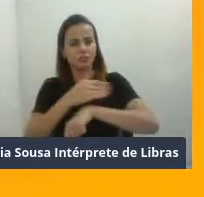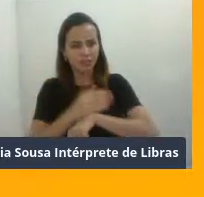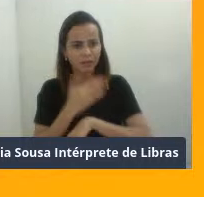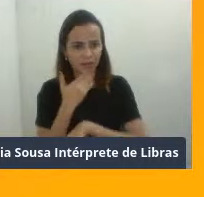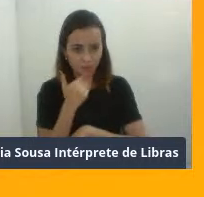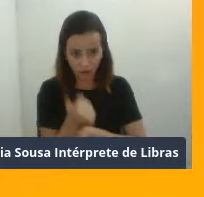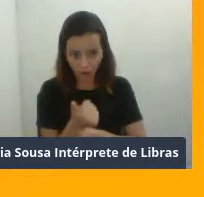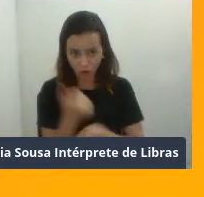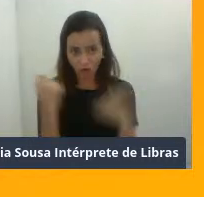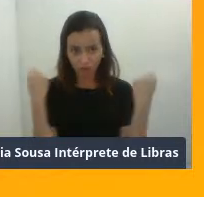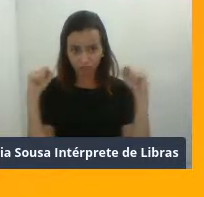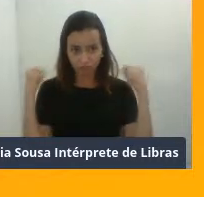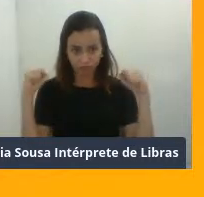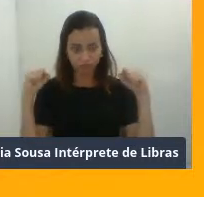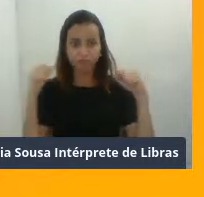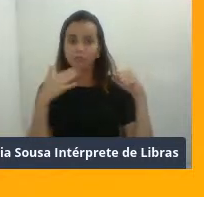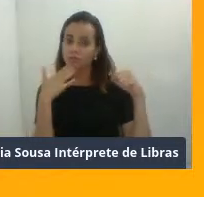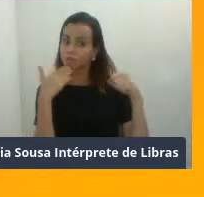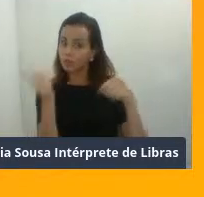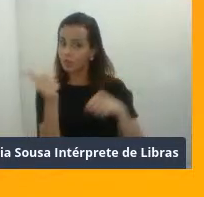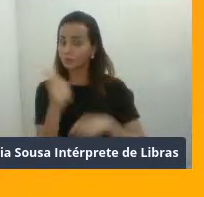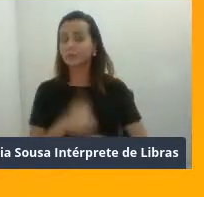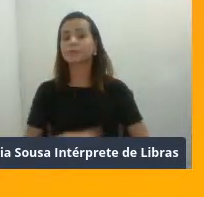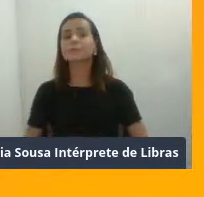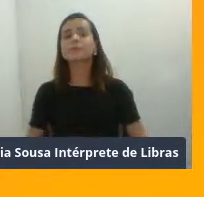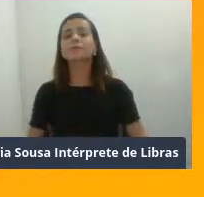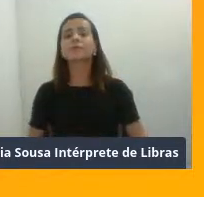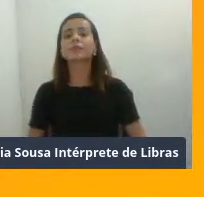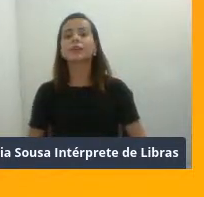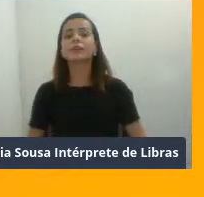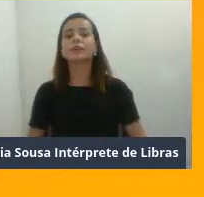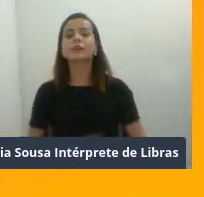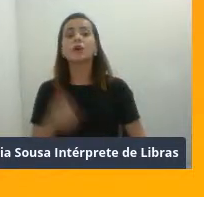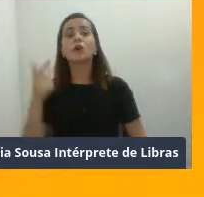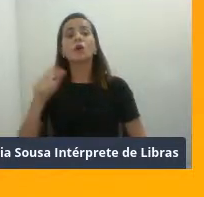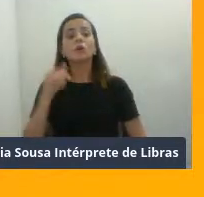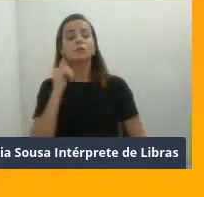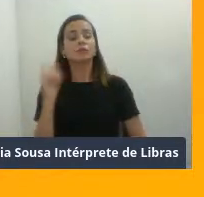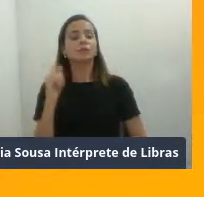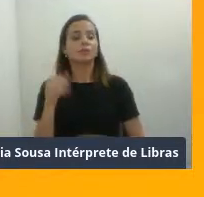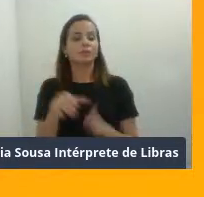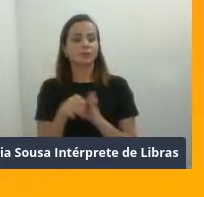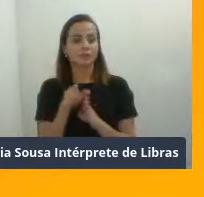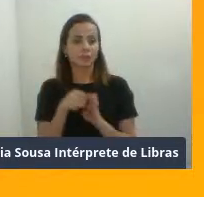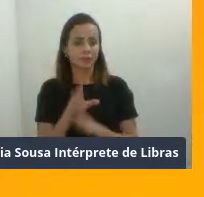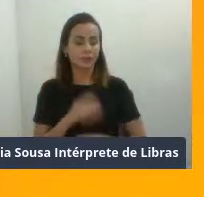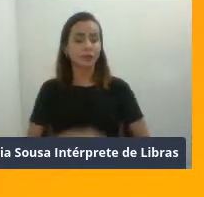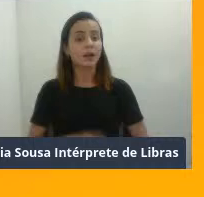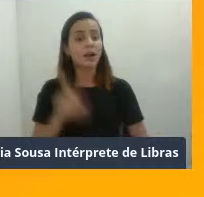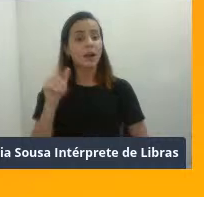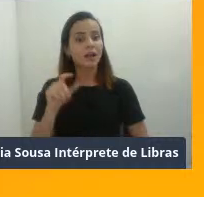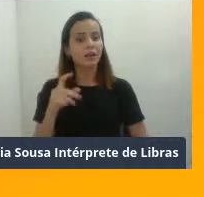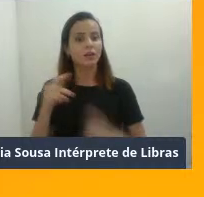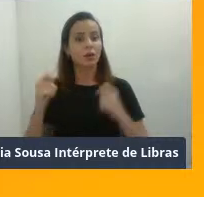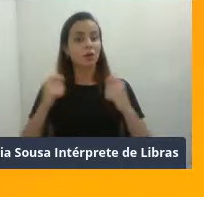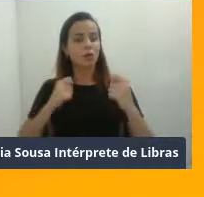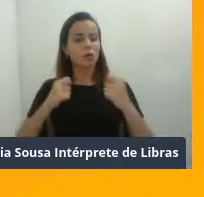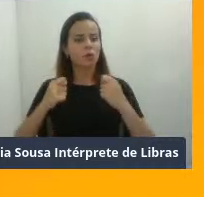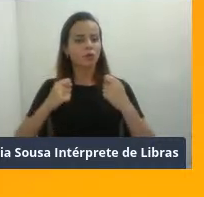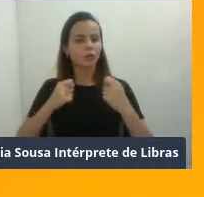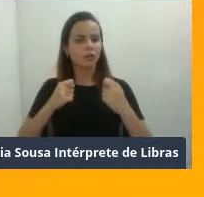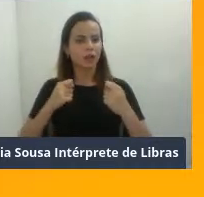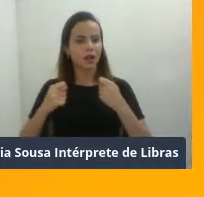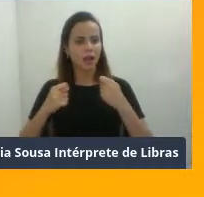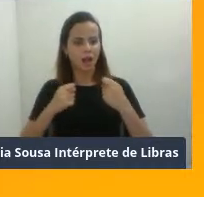certo? E outra coisa que eu indico é controlar a intensidade, certo?